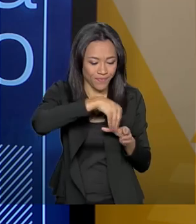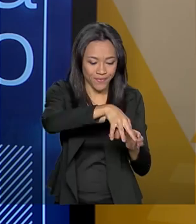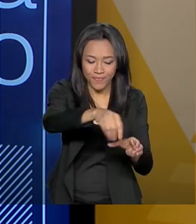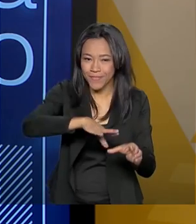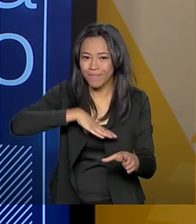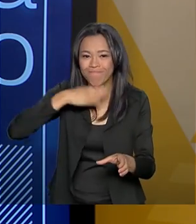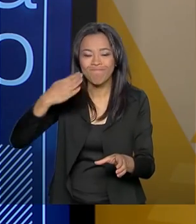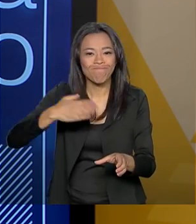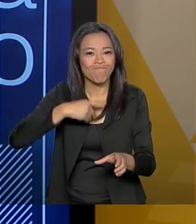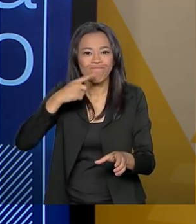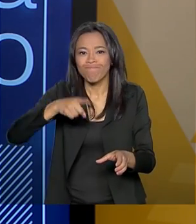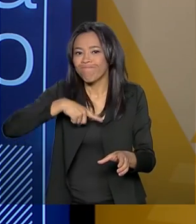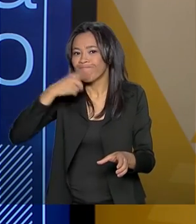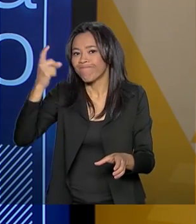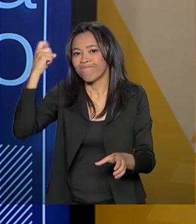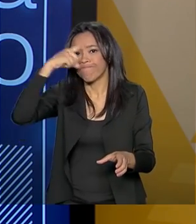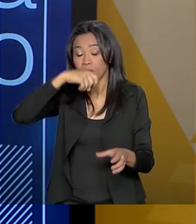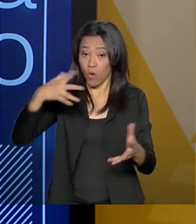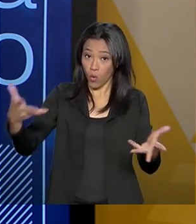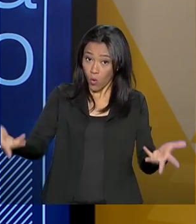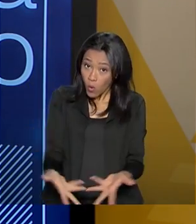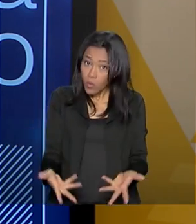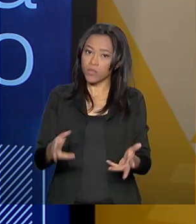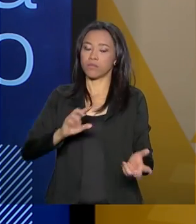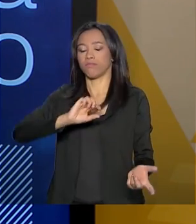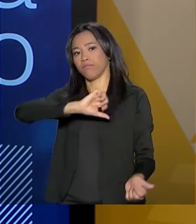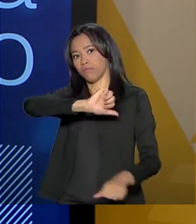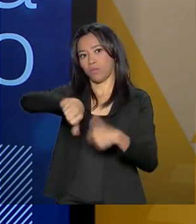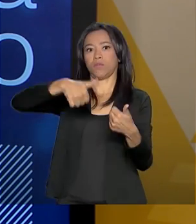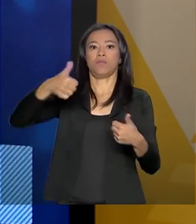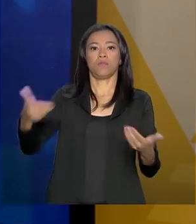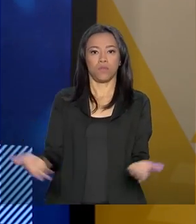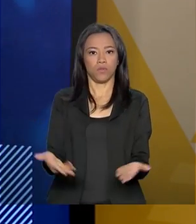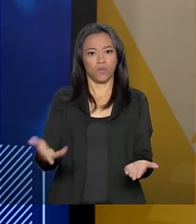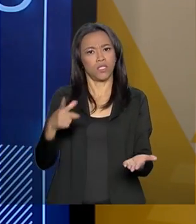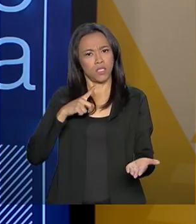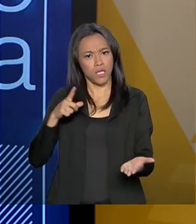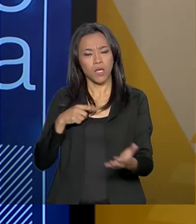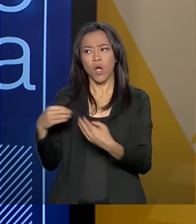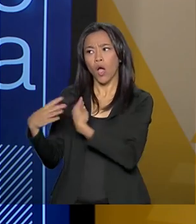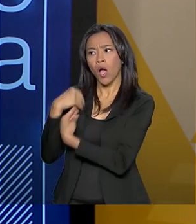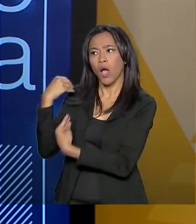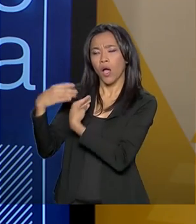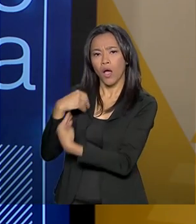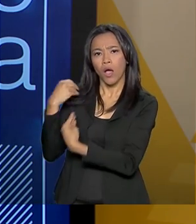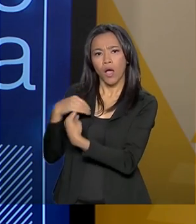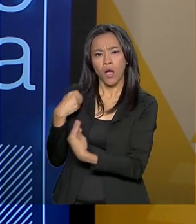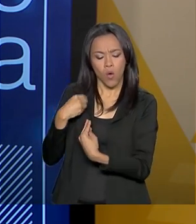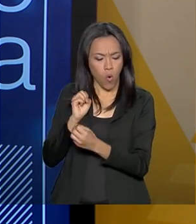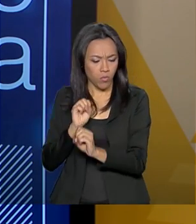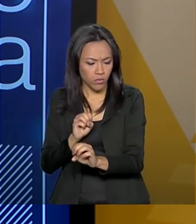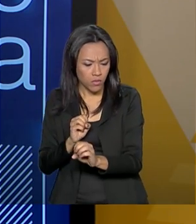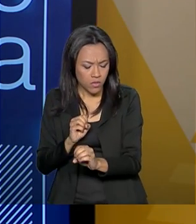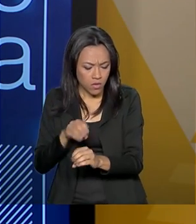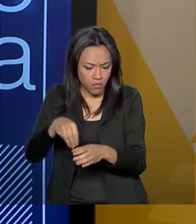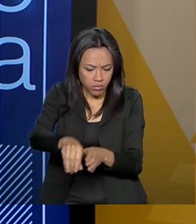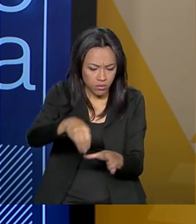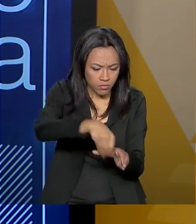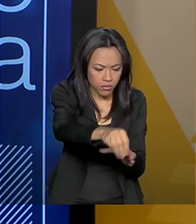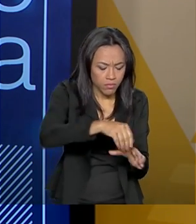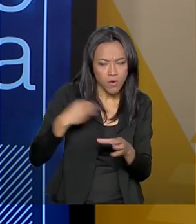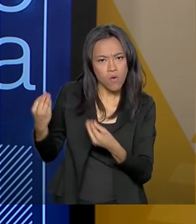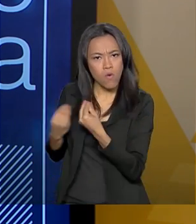os agricultores de hoje, seguindo as orientações de plantio direto, de conservação de solos, vão